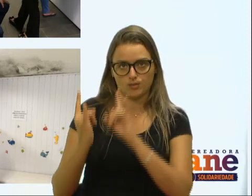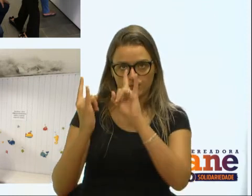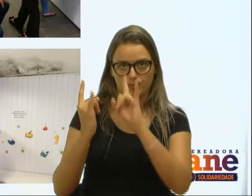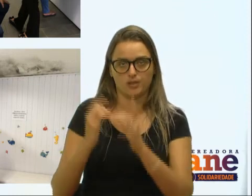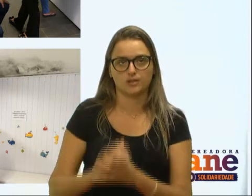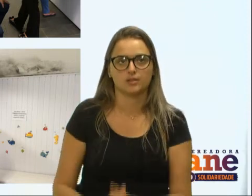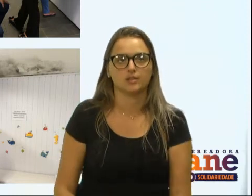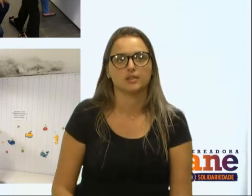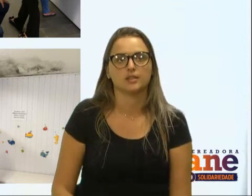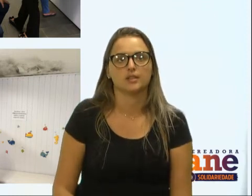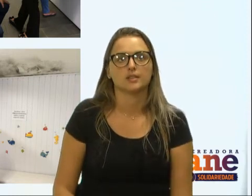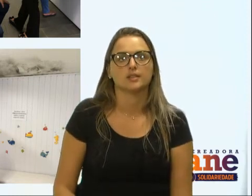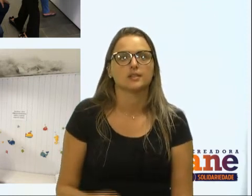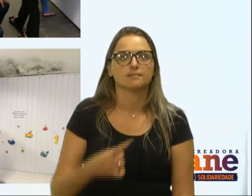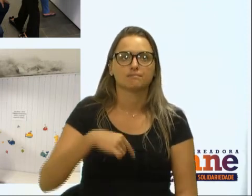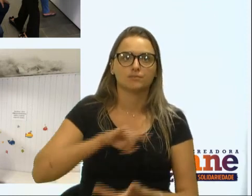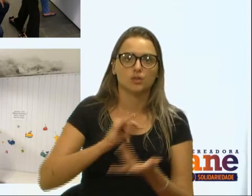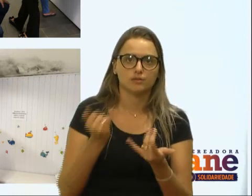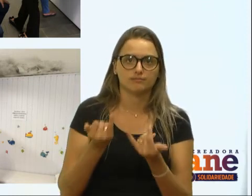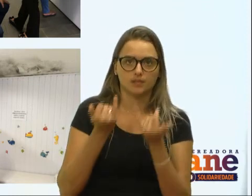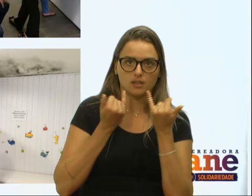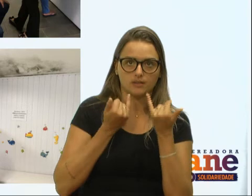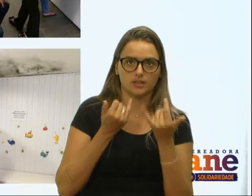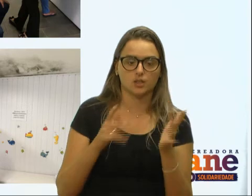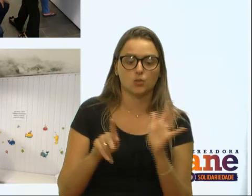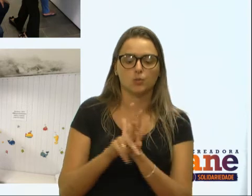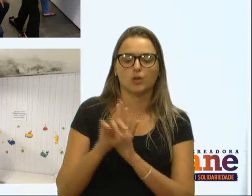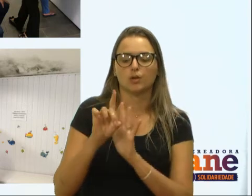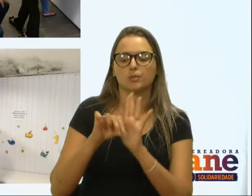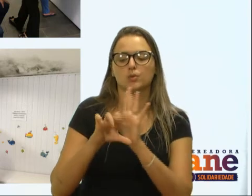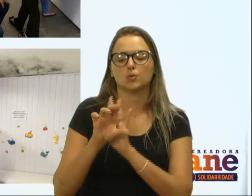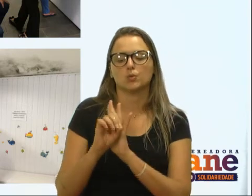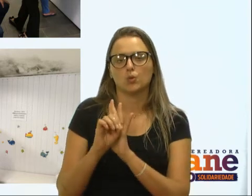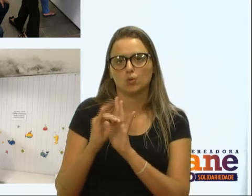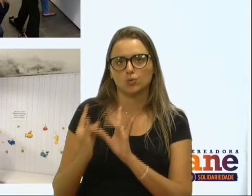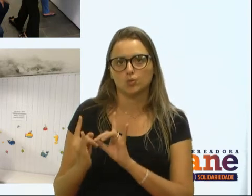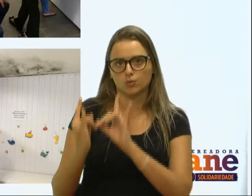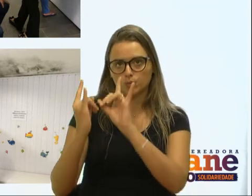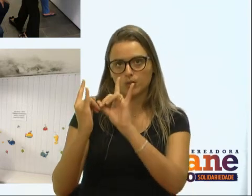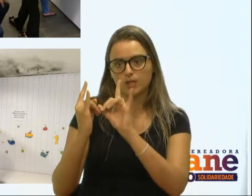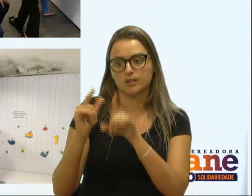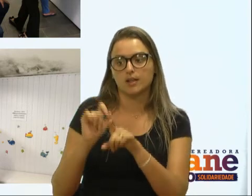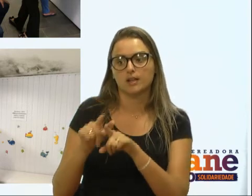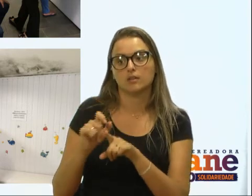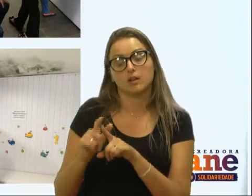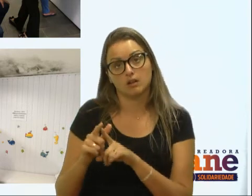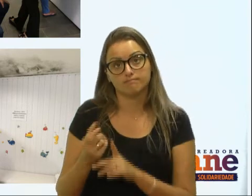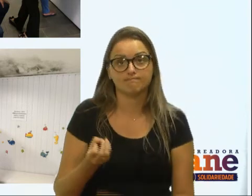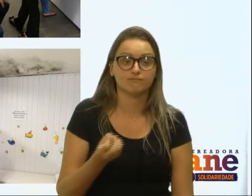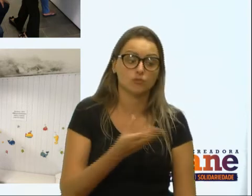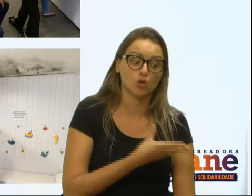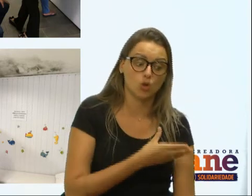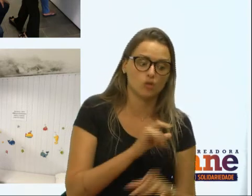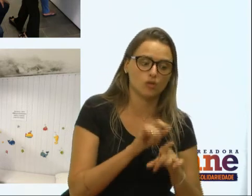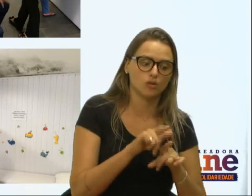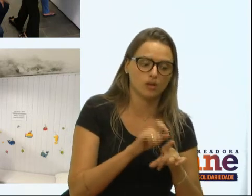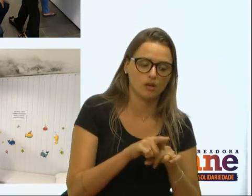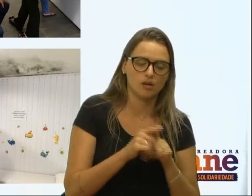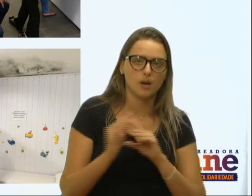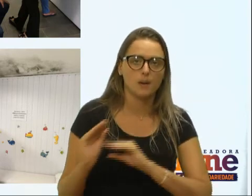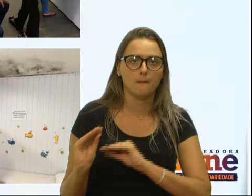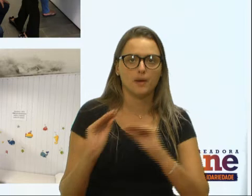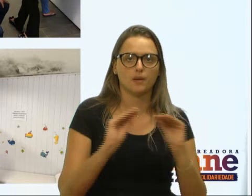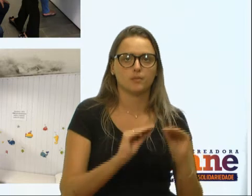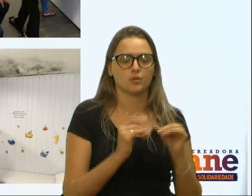nos foi falado, através do proprietário de um imóvel, que seria o possível imóvel alugado para recolocar a